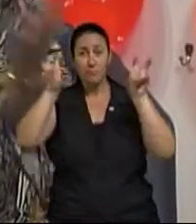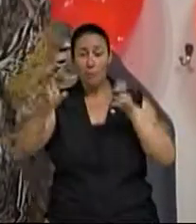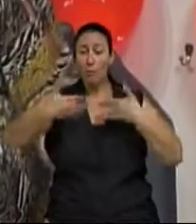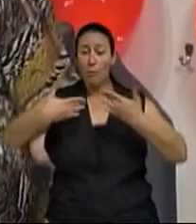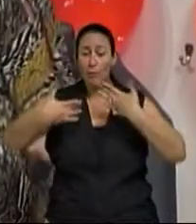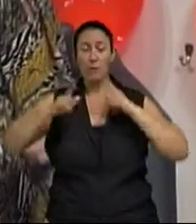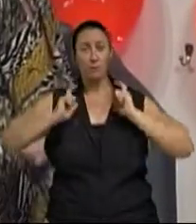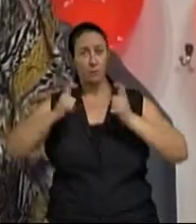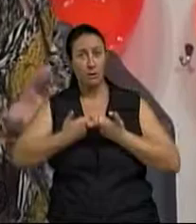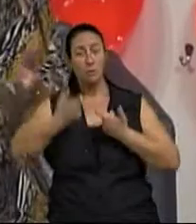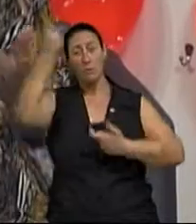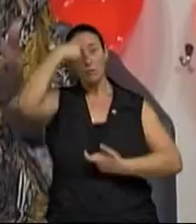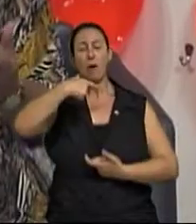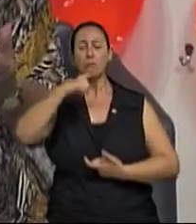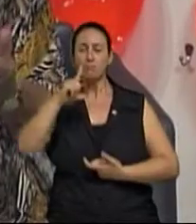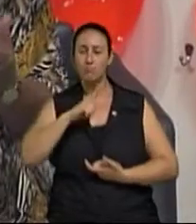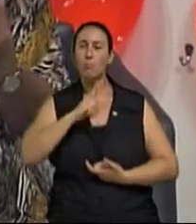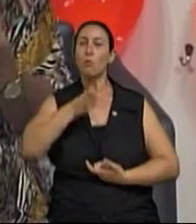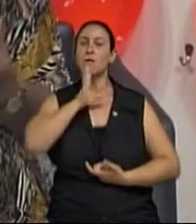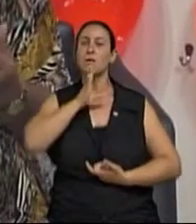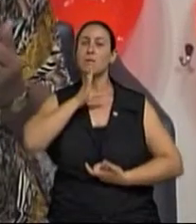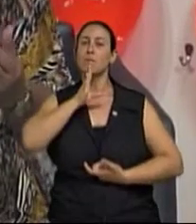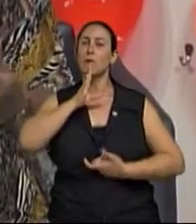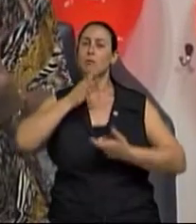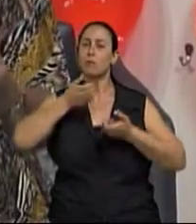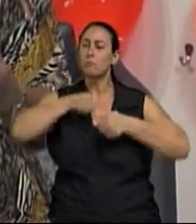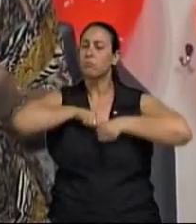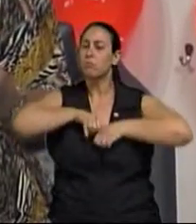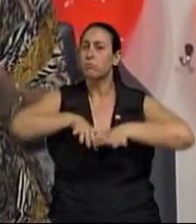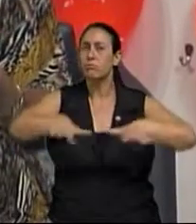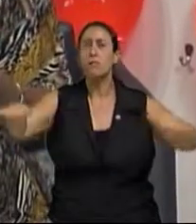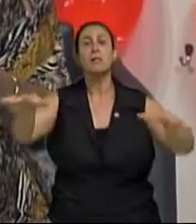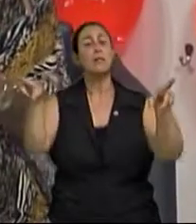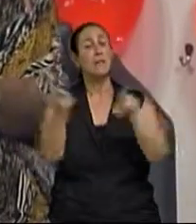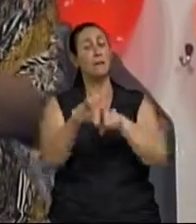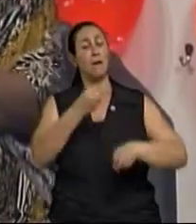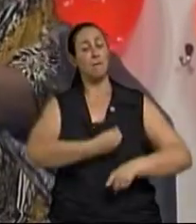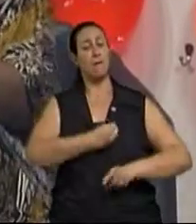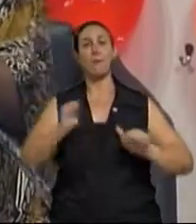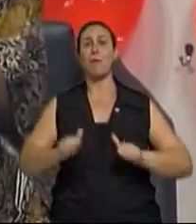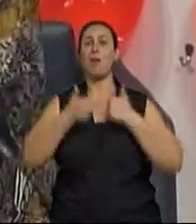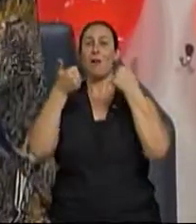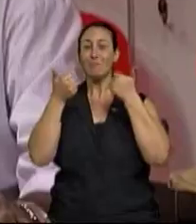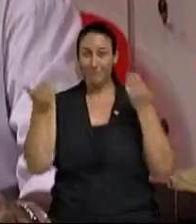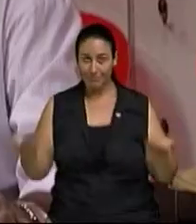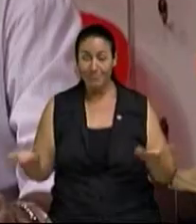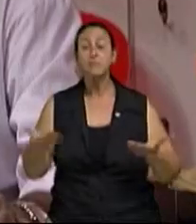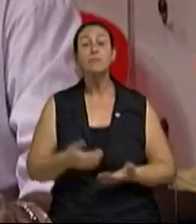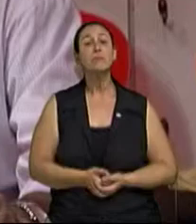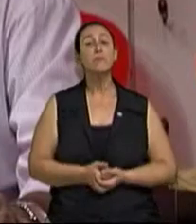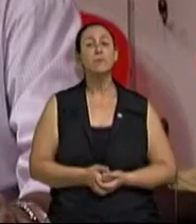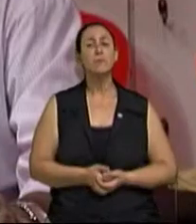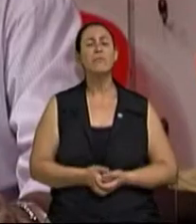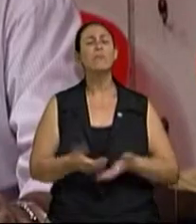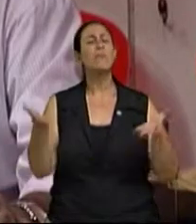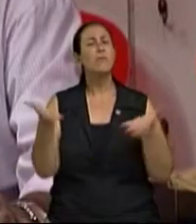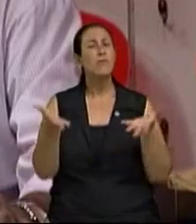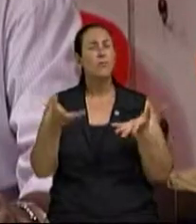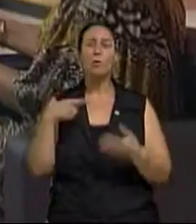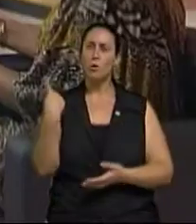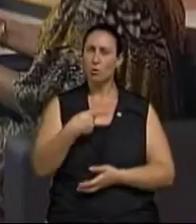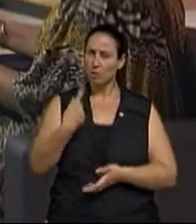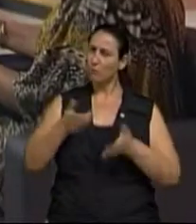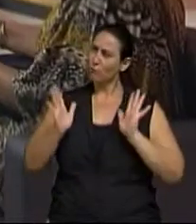conhecimento se multiplica e a vida fica bem melhor, né? Ivan, a gente já falou de tanta coisa